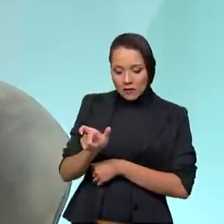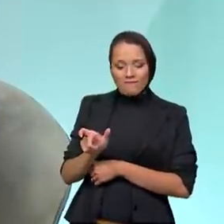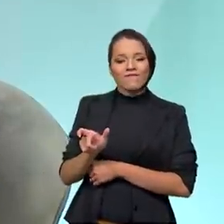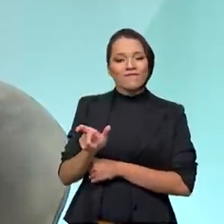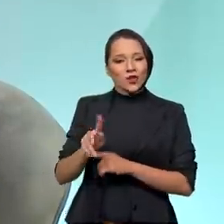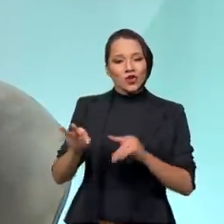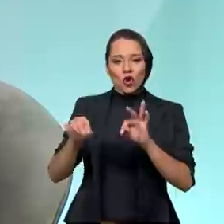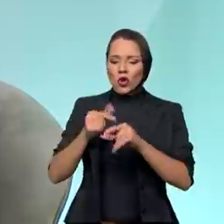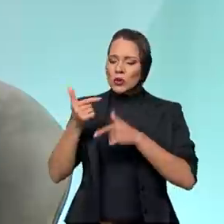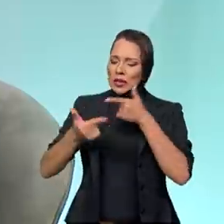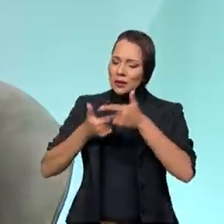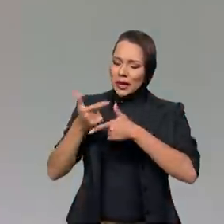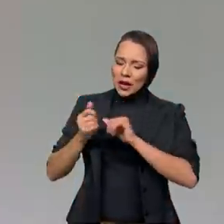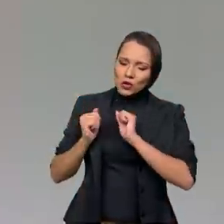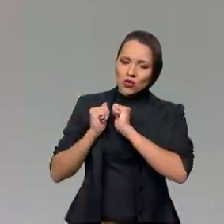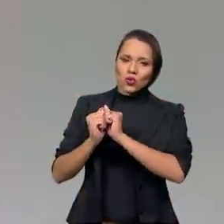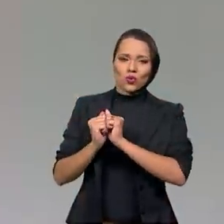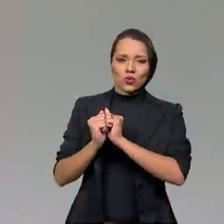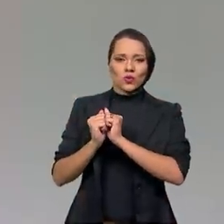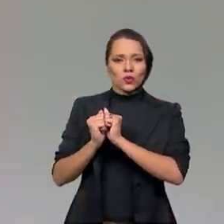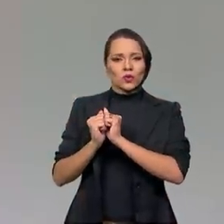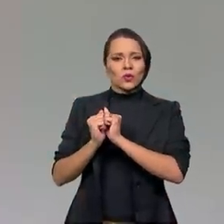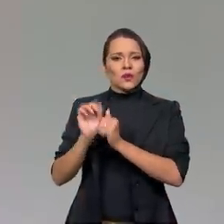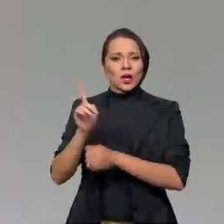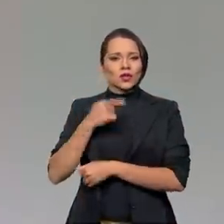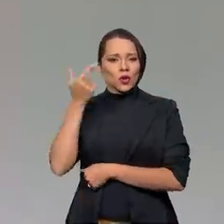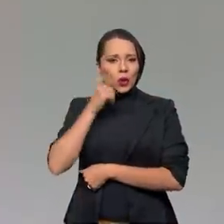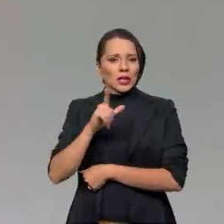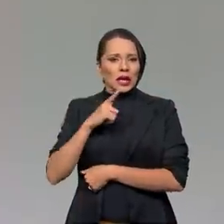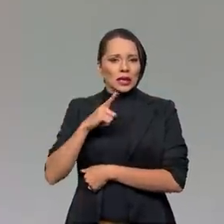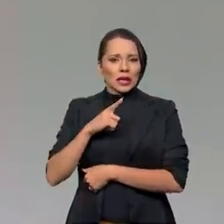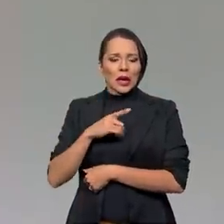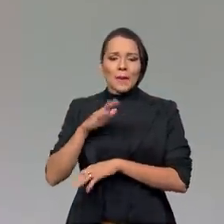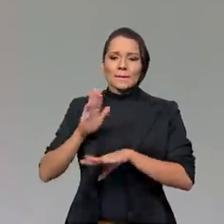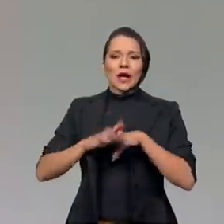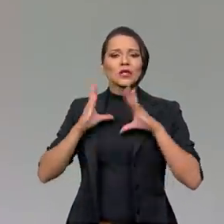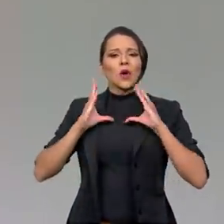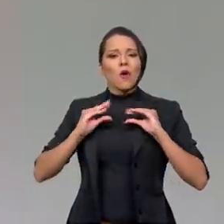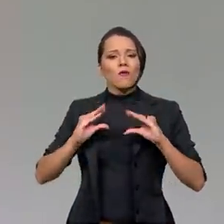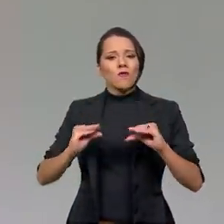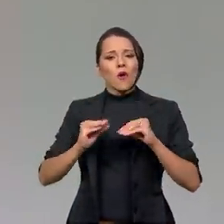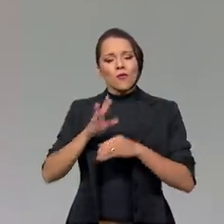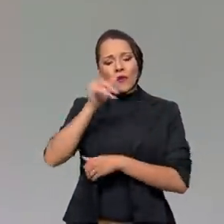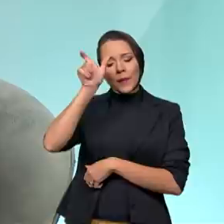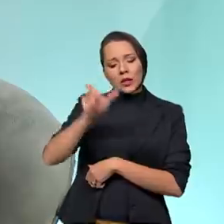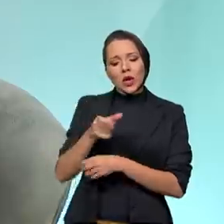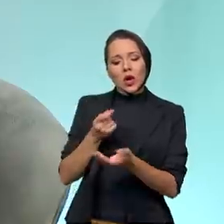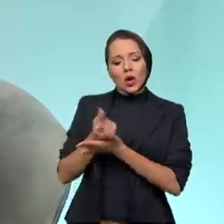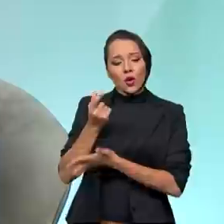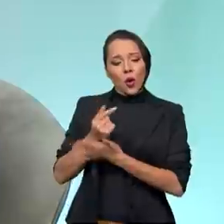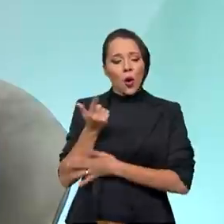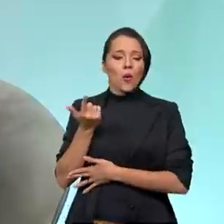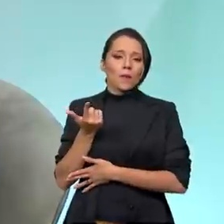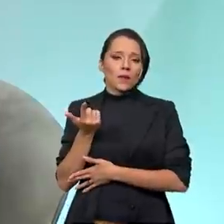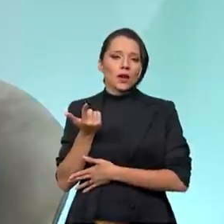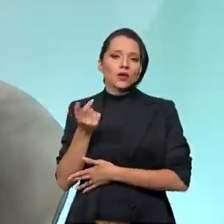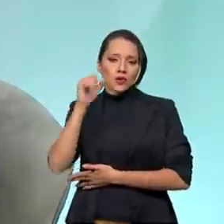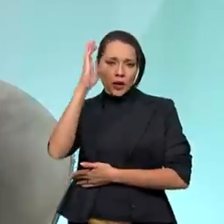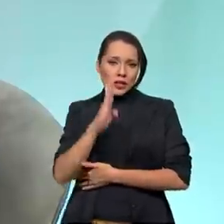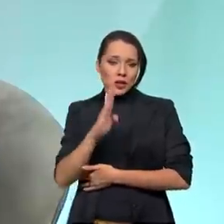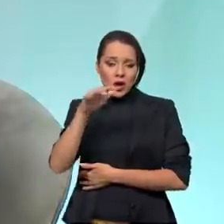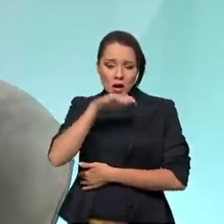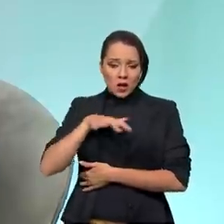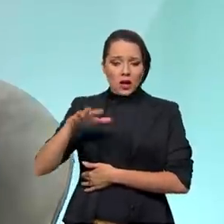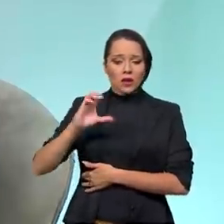todos trabalharmos juntos para que a gente possa trazer o maior conforto ao consumidor brasileiro. E eu tenho certeza que no